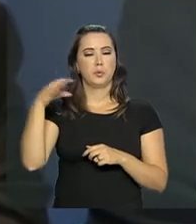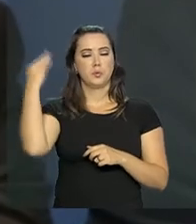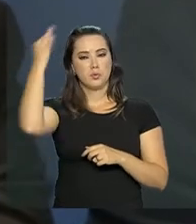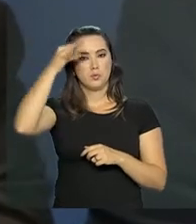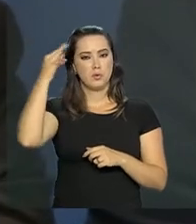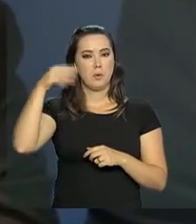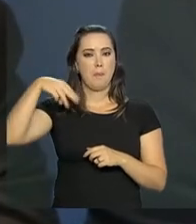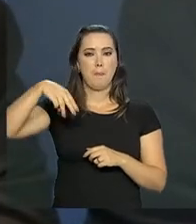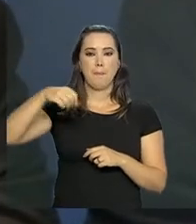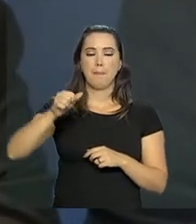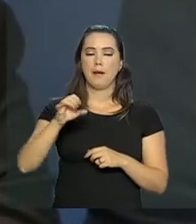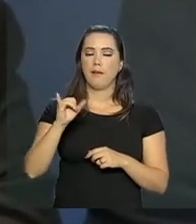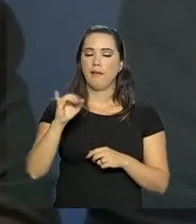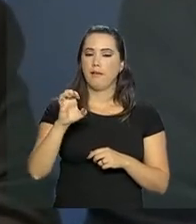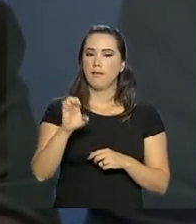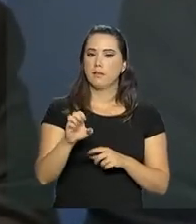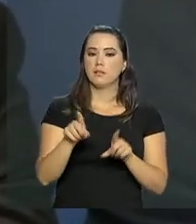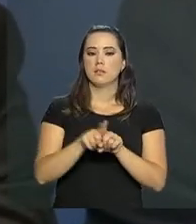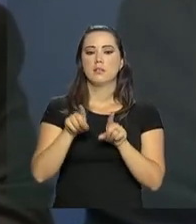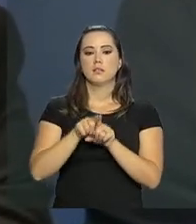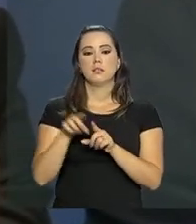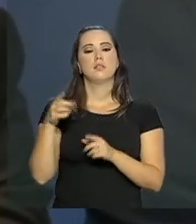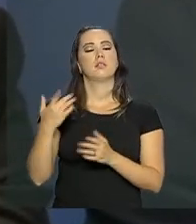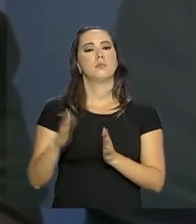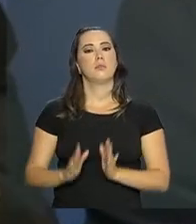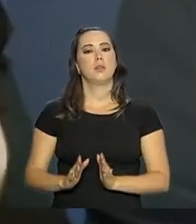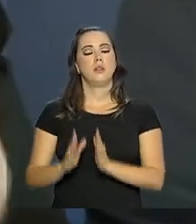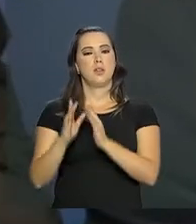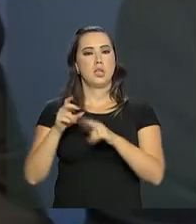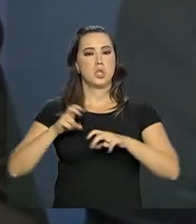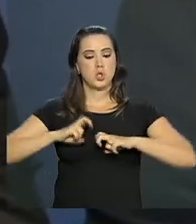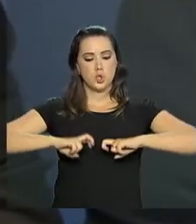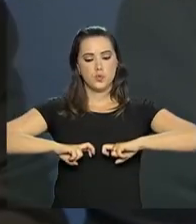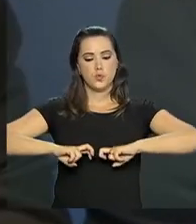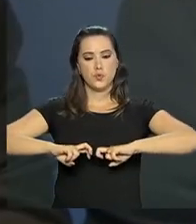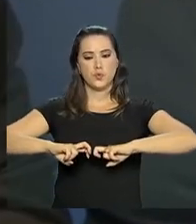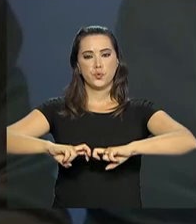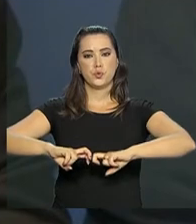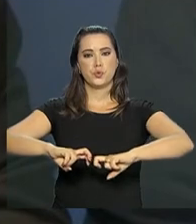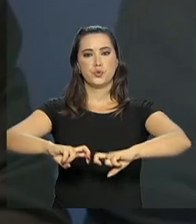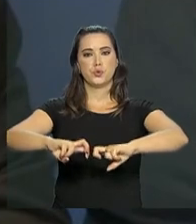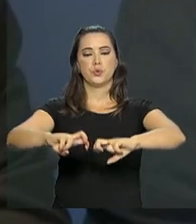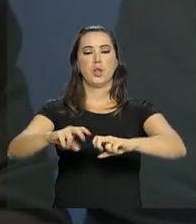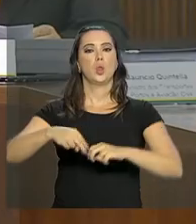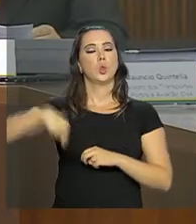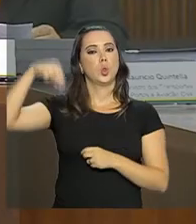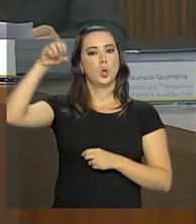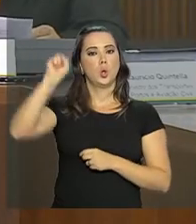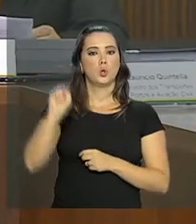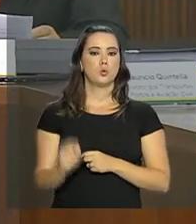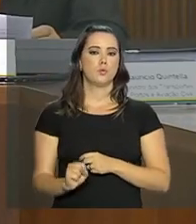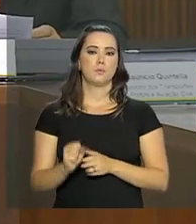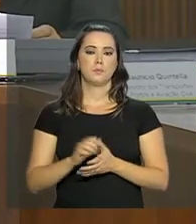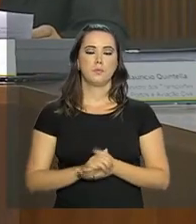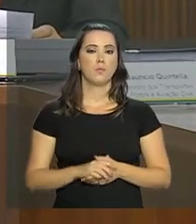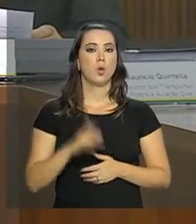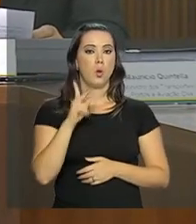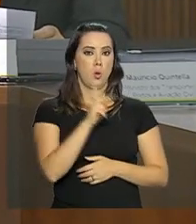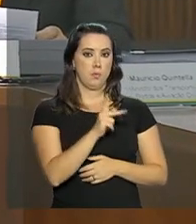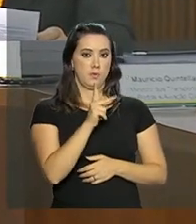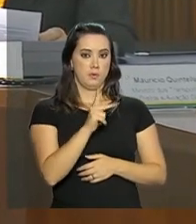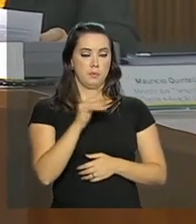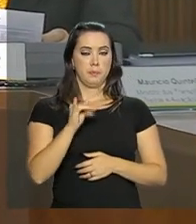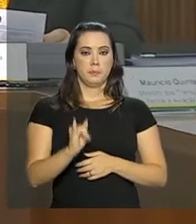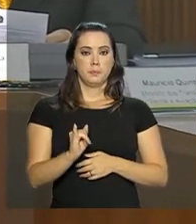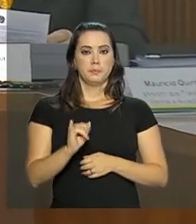emblemática licitação da Ferrovia Norte-Sul, um trabalho também fantástico lá da Superintendência de Ferrovias da NTT. O programa de parcerias